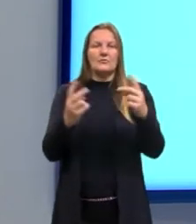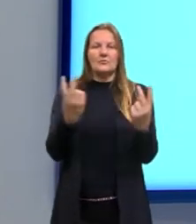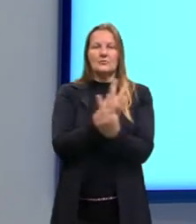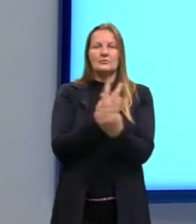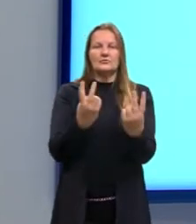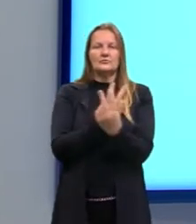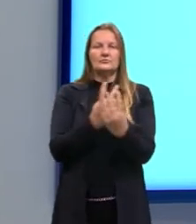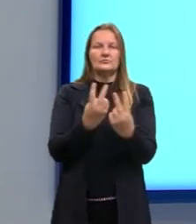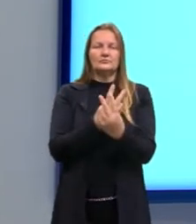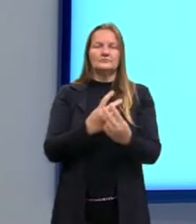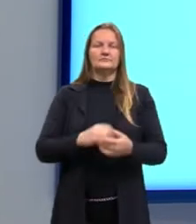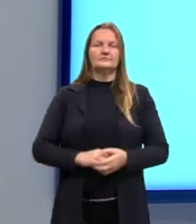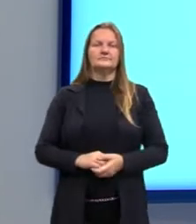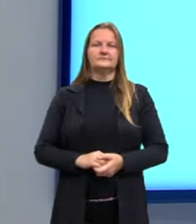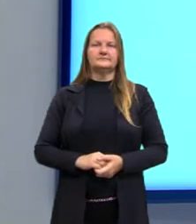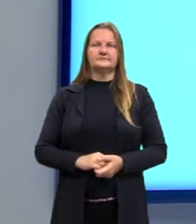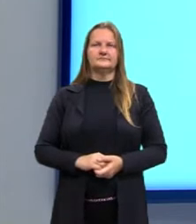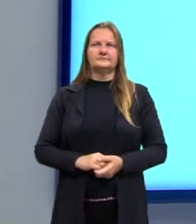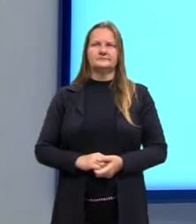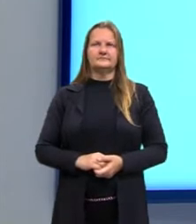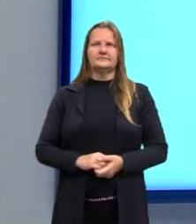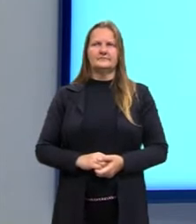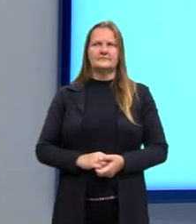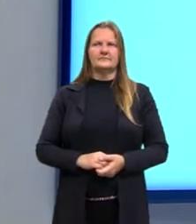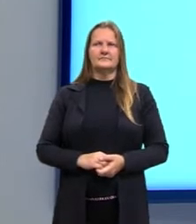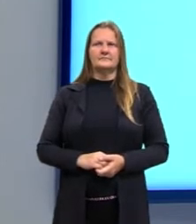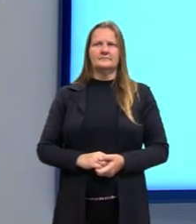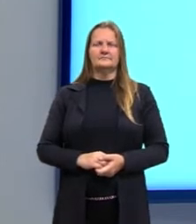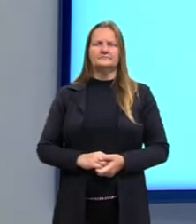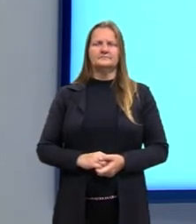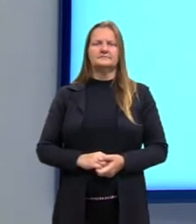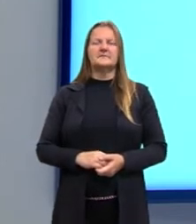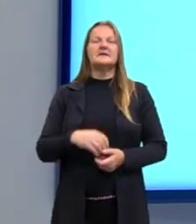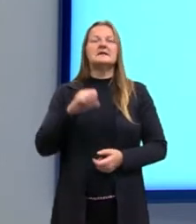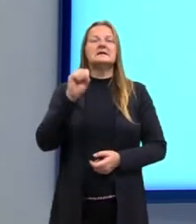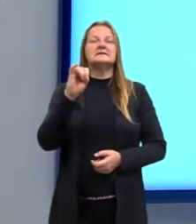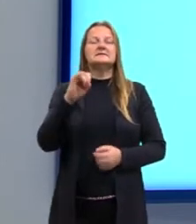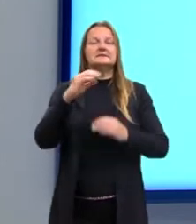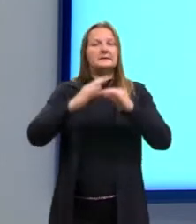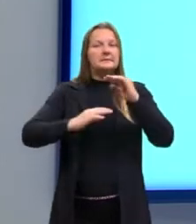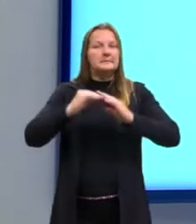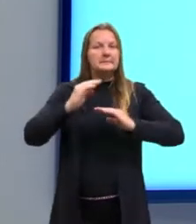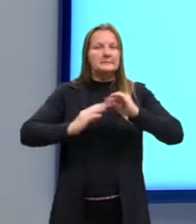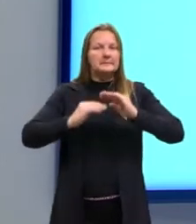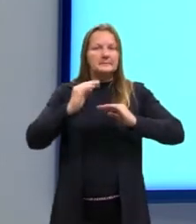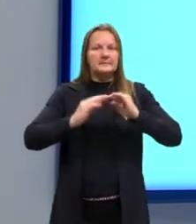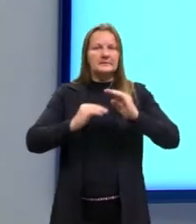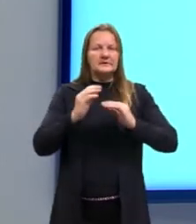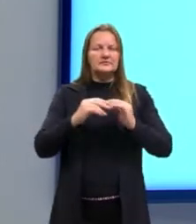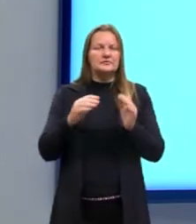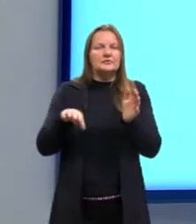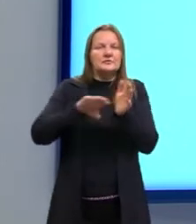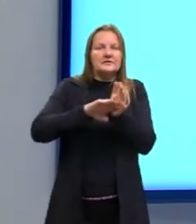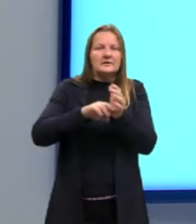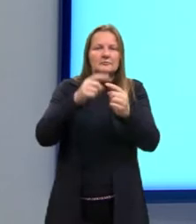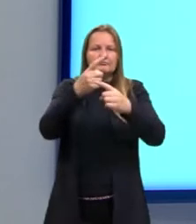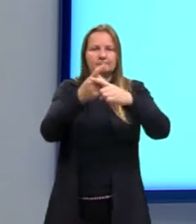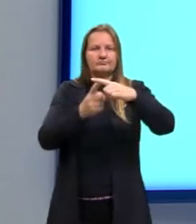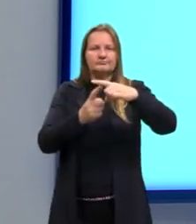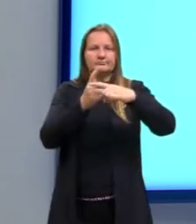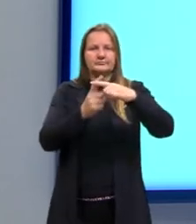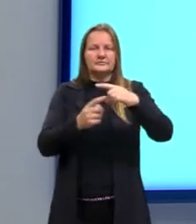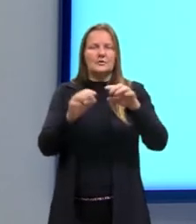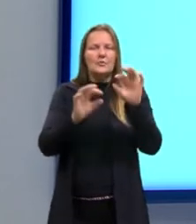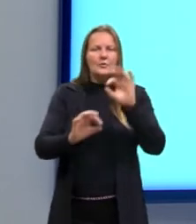aritmética desses dois valores. Para ficar mais prático, então, de chegar na mediana, nós